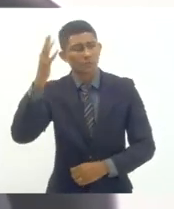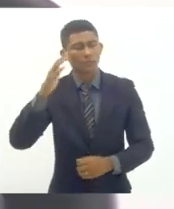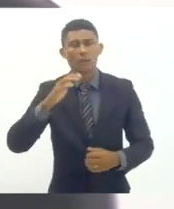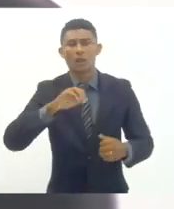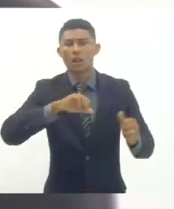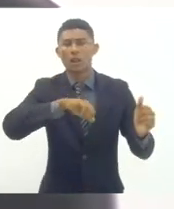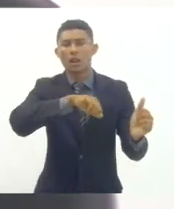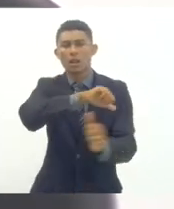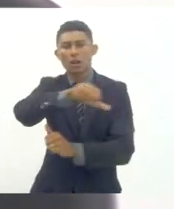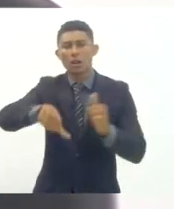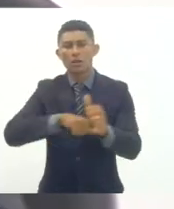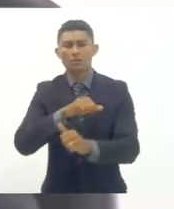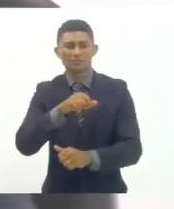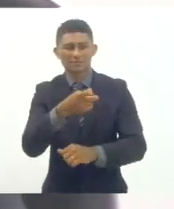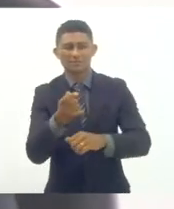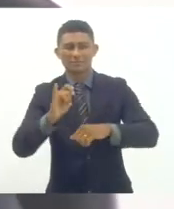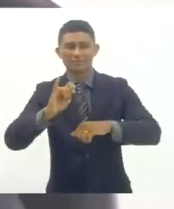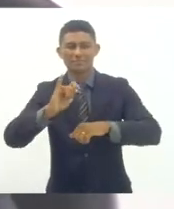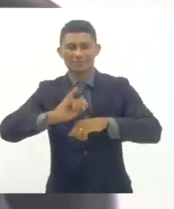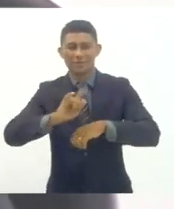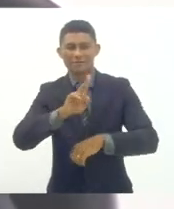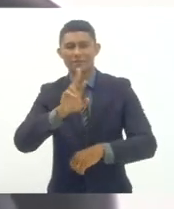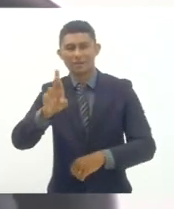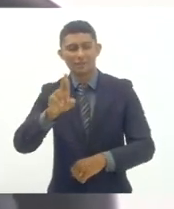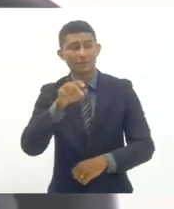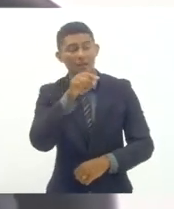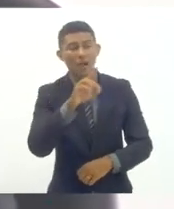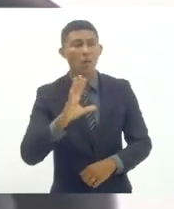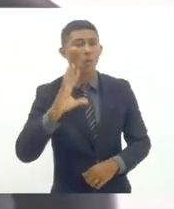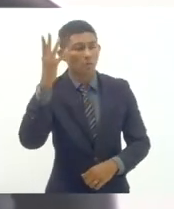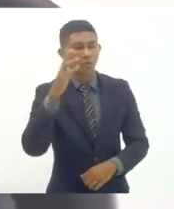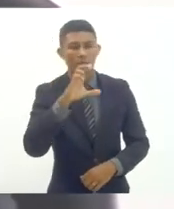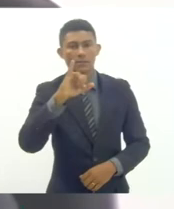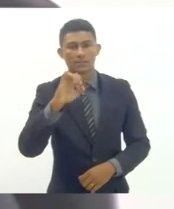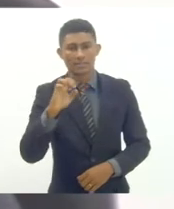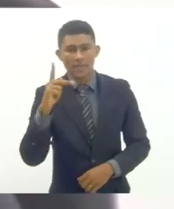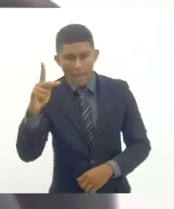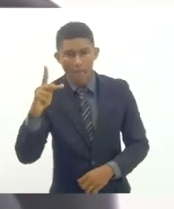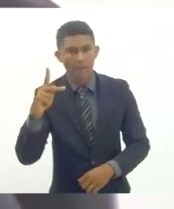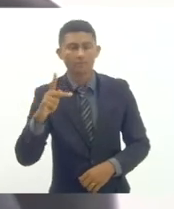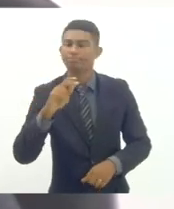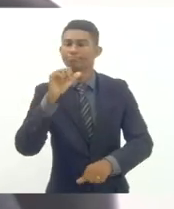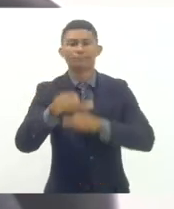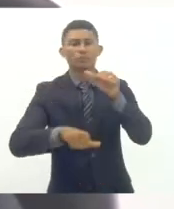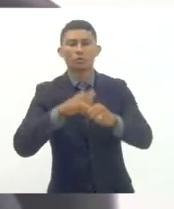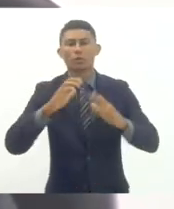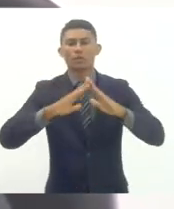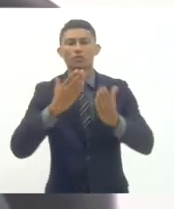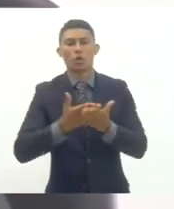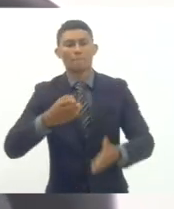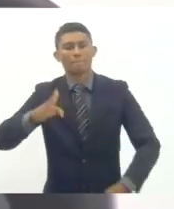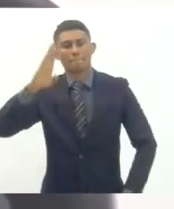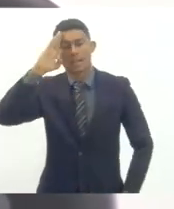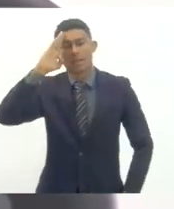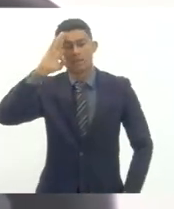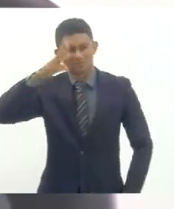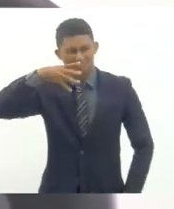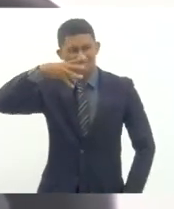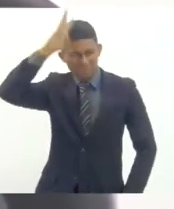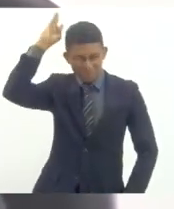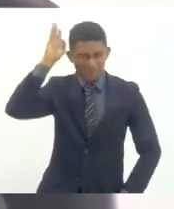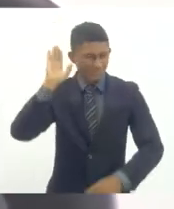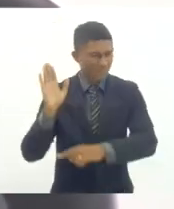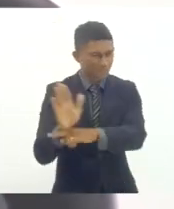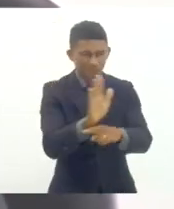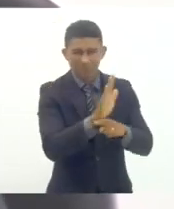CIEP para então se transformar numa escola militar com cooperação dos bombeiros e prejudicar o ano